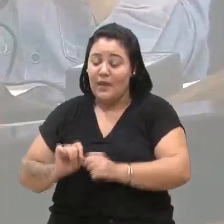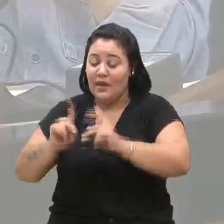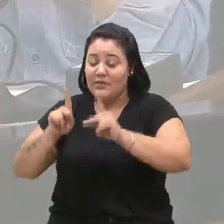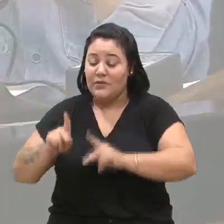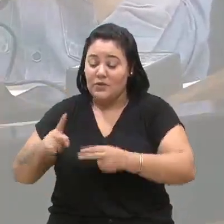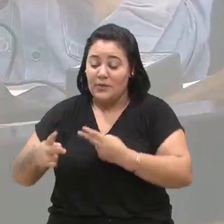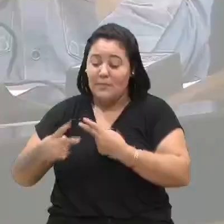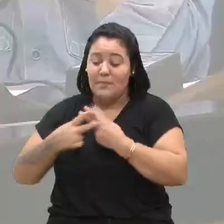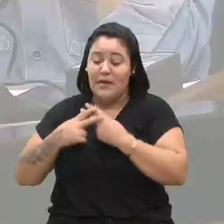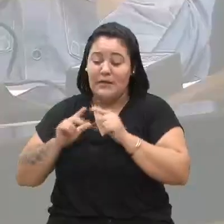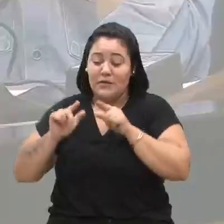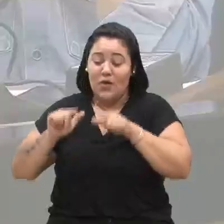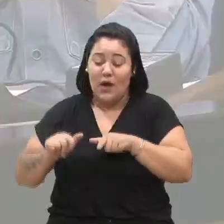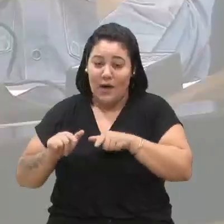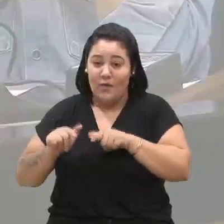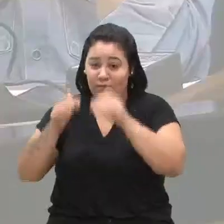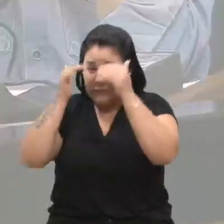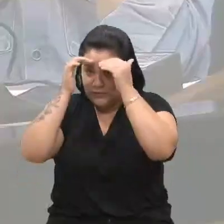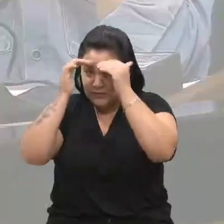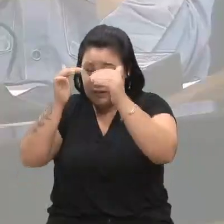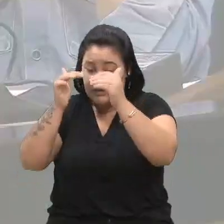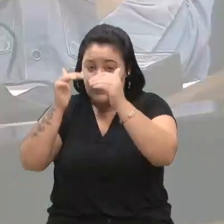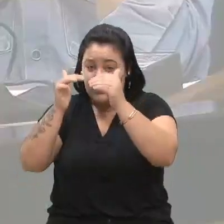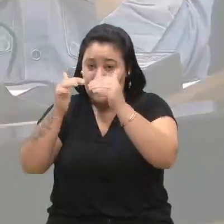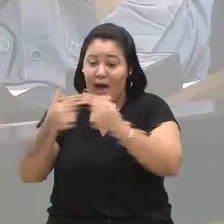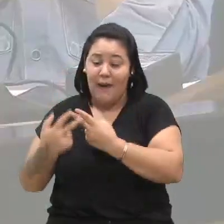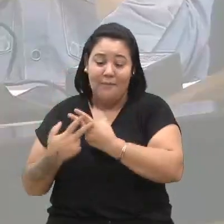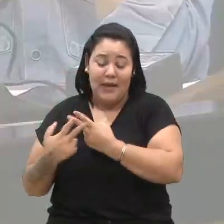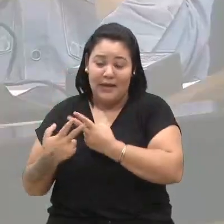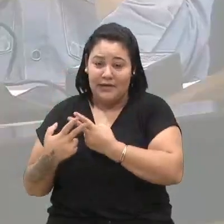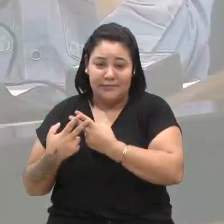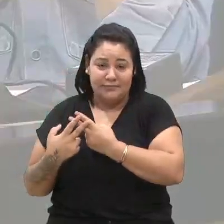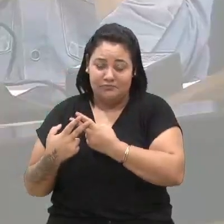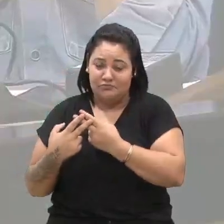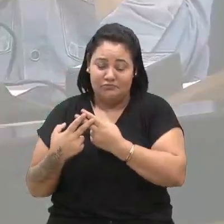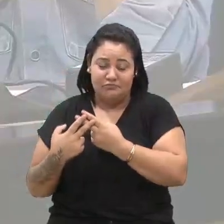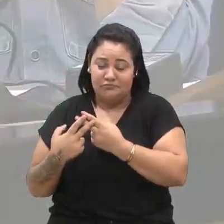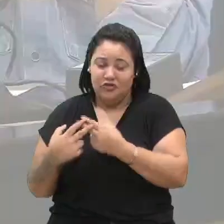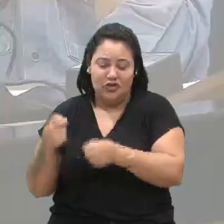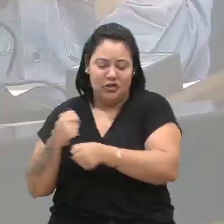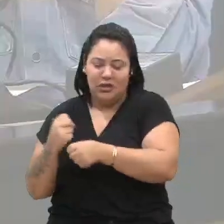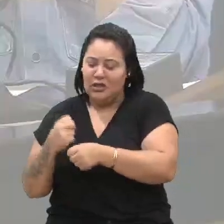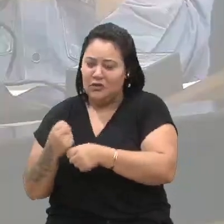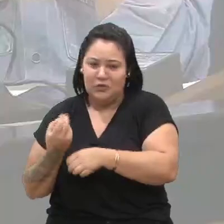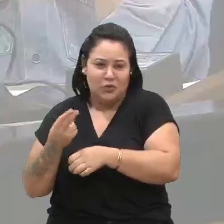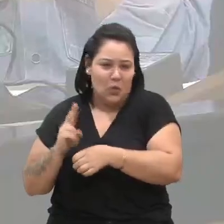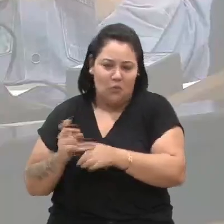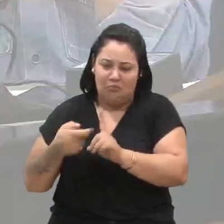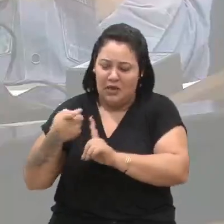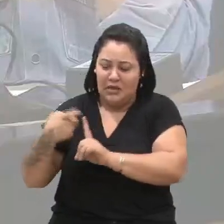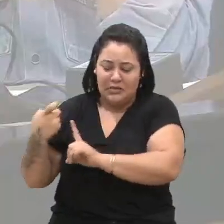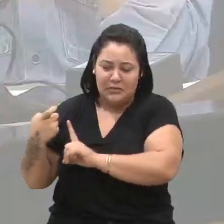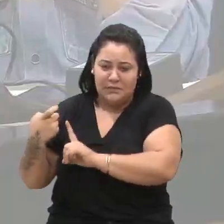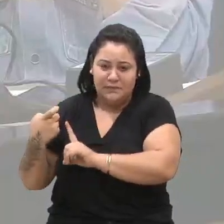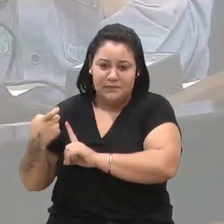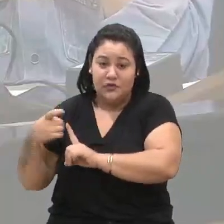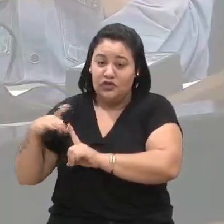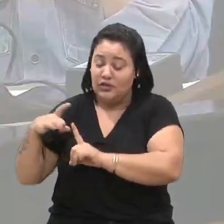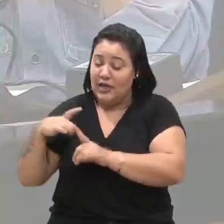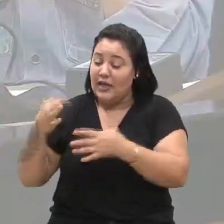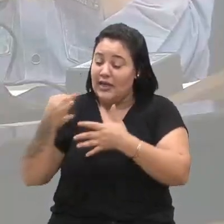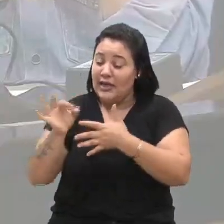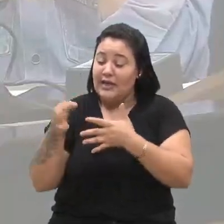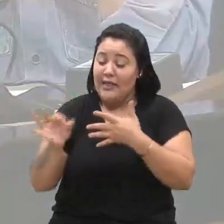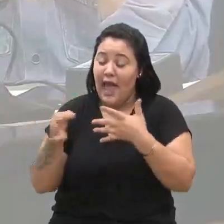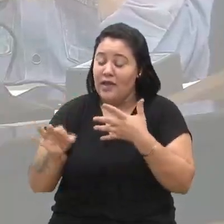liberdade e estão cumprindo alguma coisa que assim cometeram um delito à sociedade, de ter critérios. O